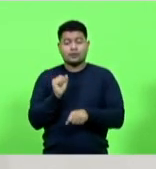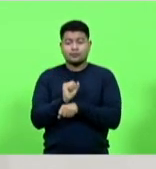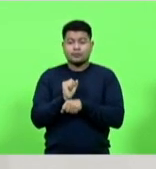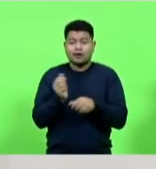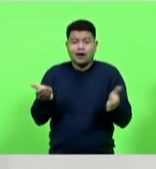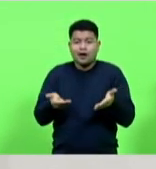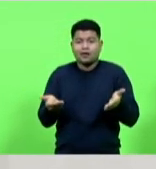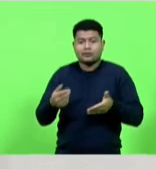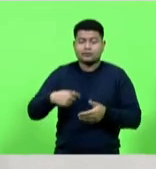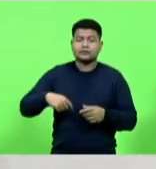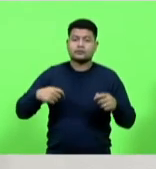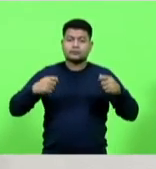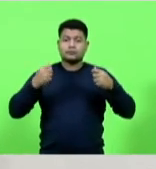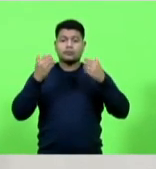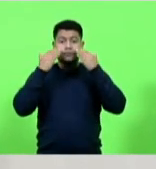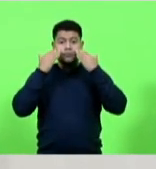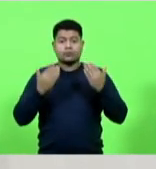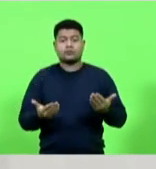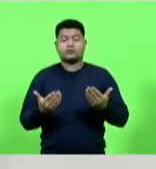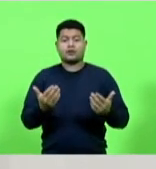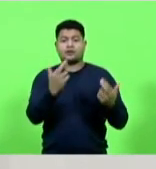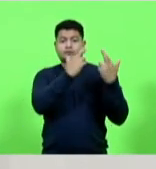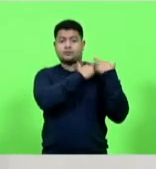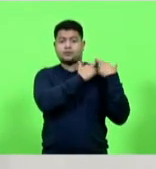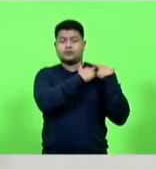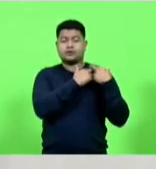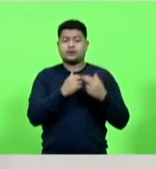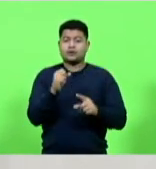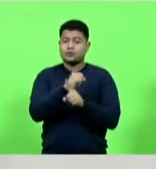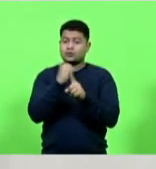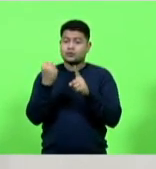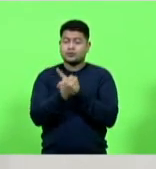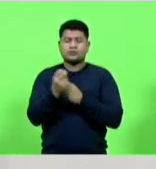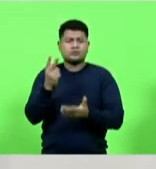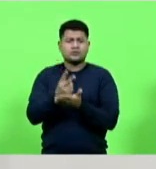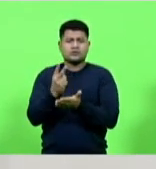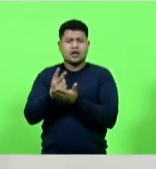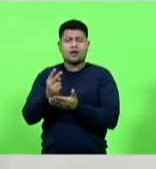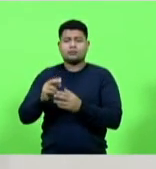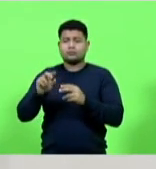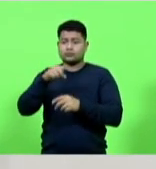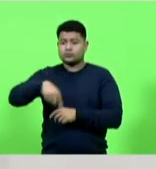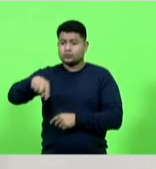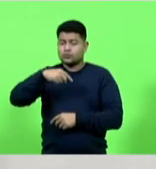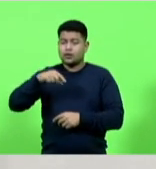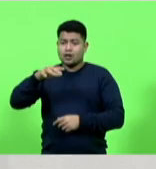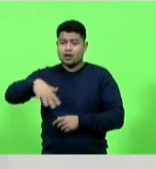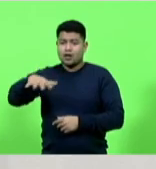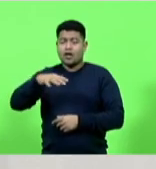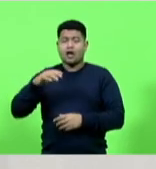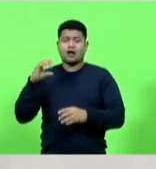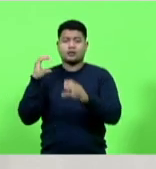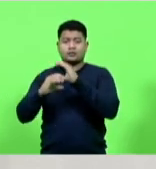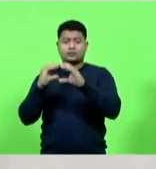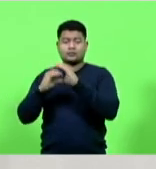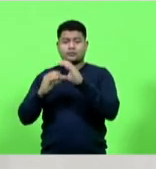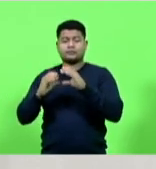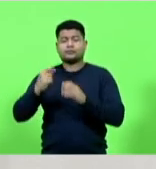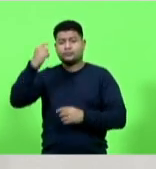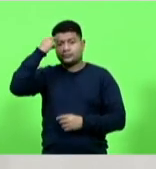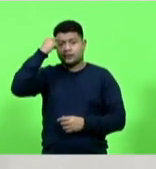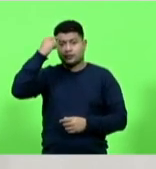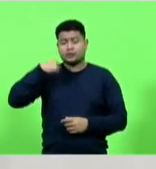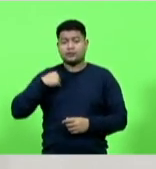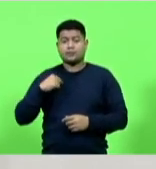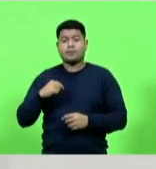a responsabilidade social que sempre pautou as ações da nossa entidade e do nosso segmento renovando esse compromisso